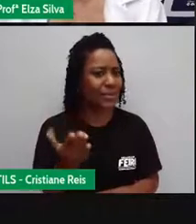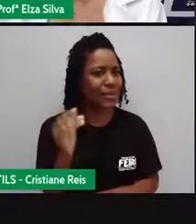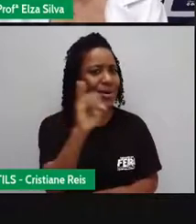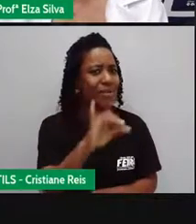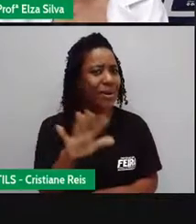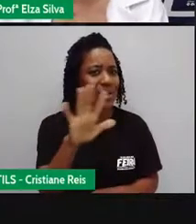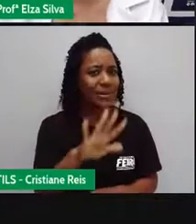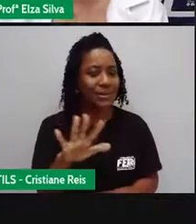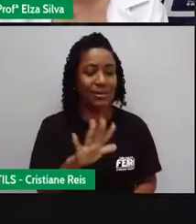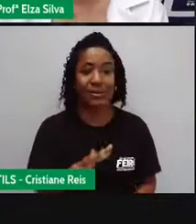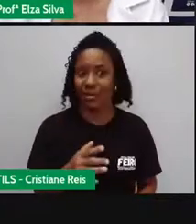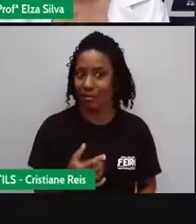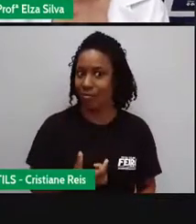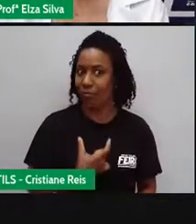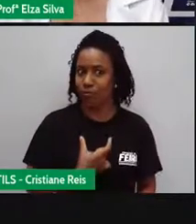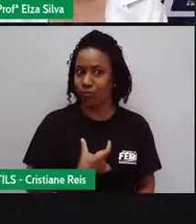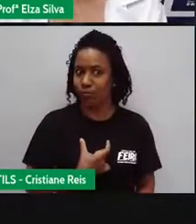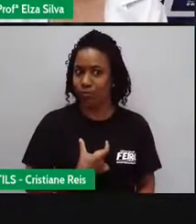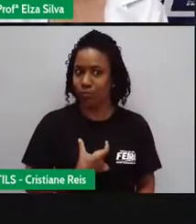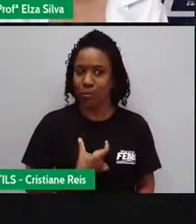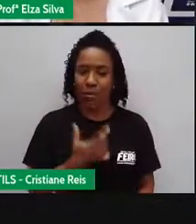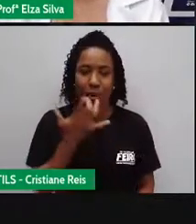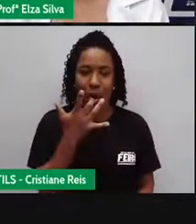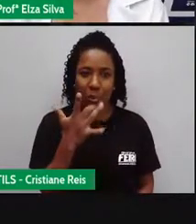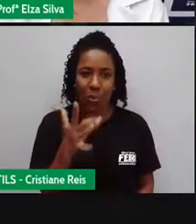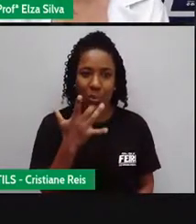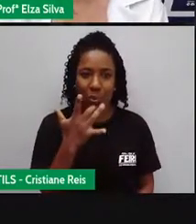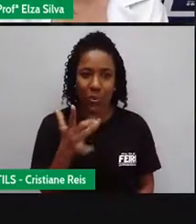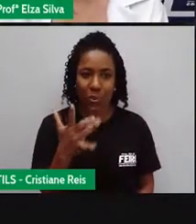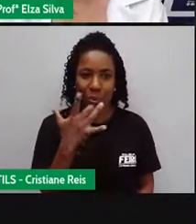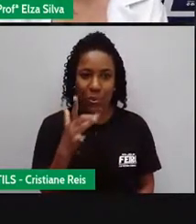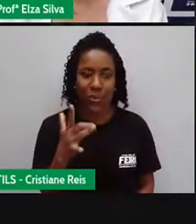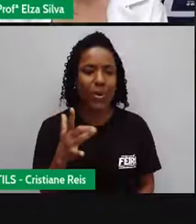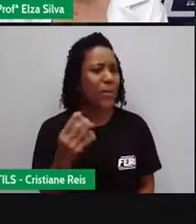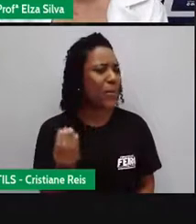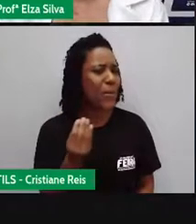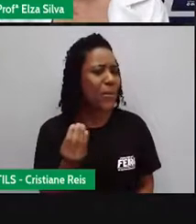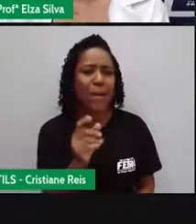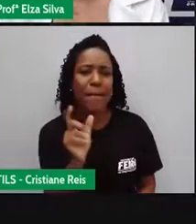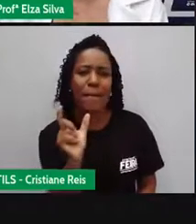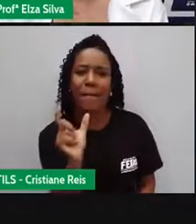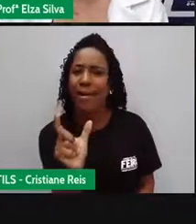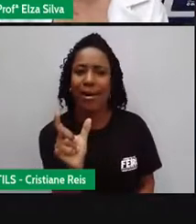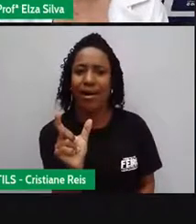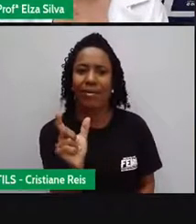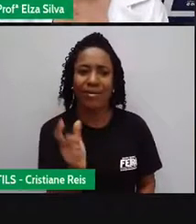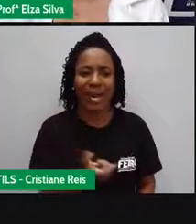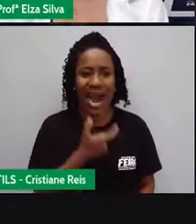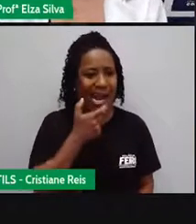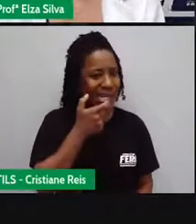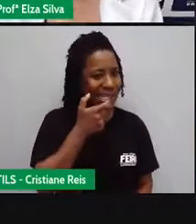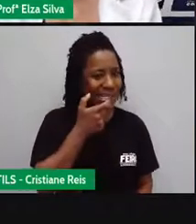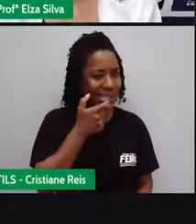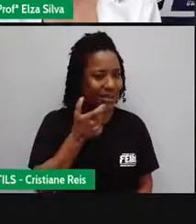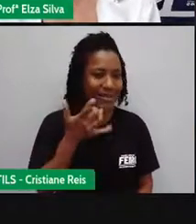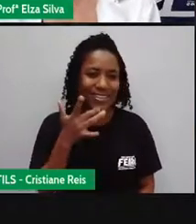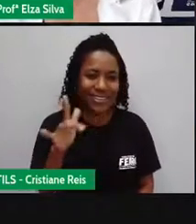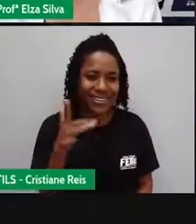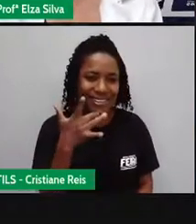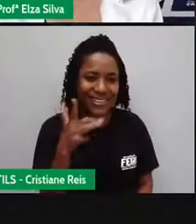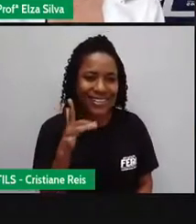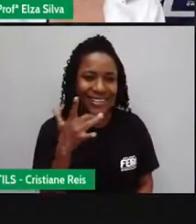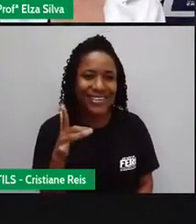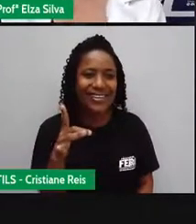É da medalha de ouro Como então escrever Medalha de ouro em inglês? Se você não se lembra Consulta o Google